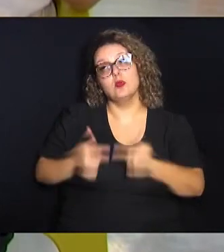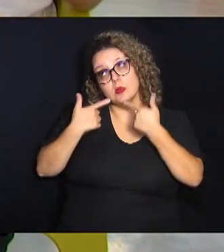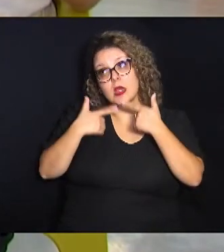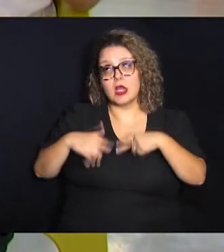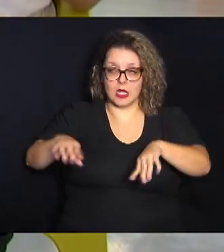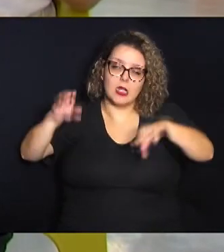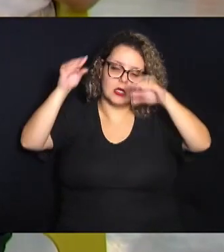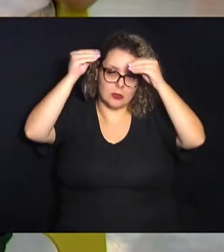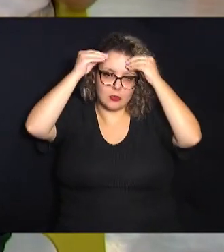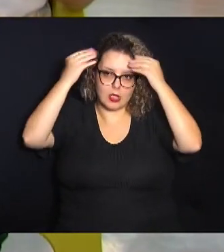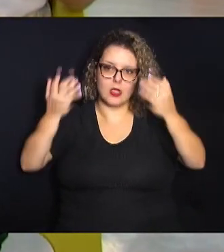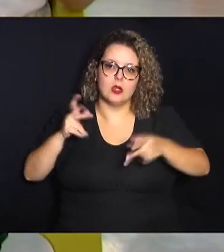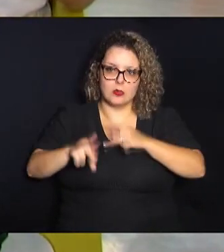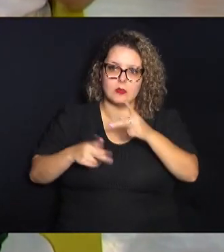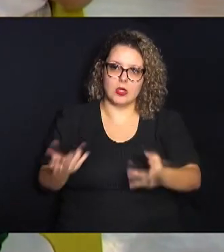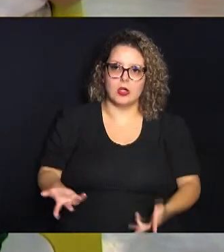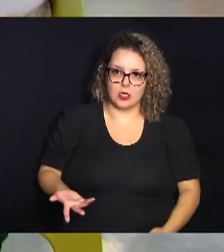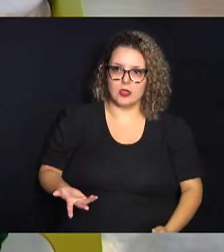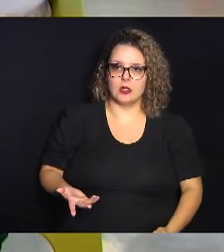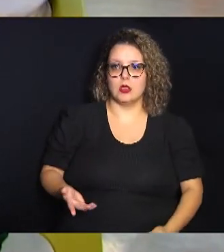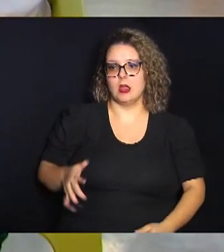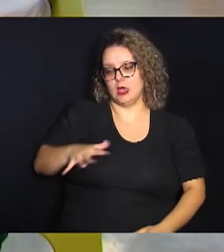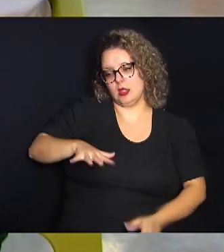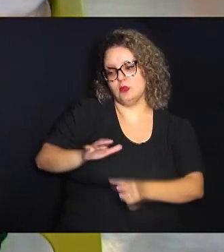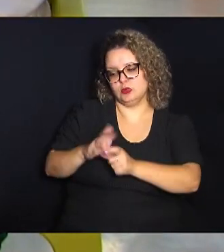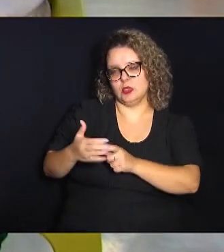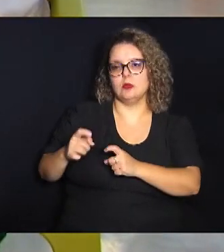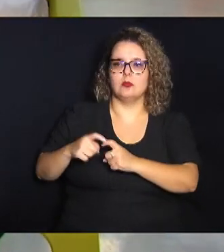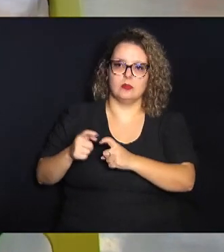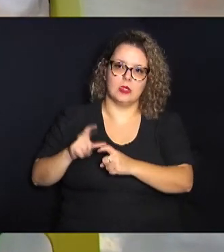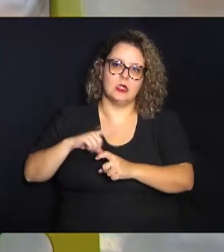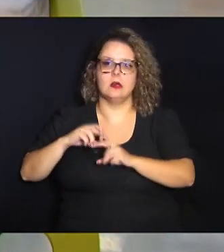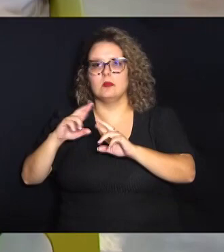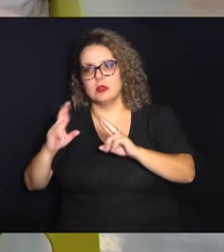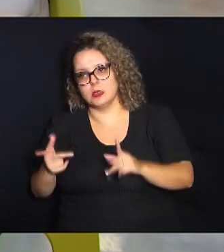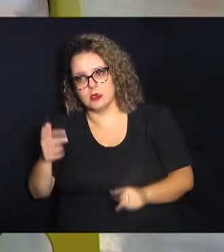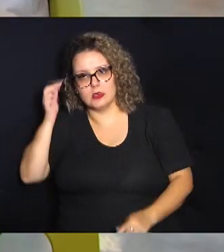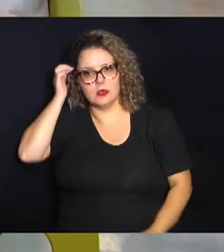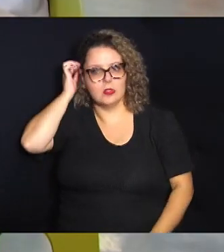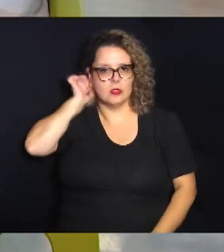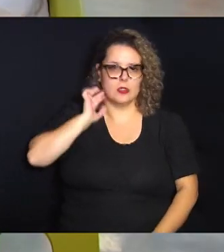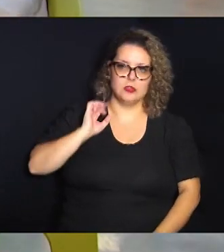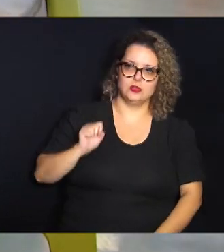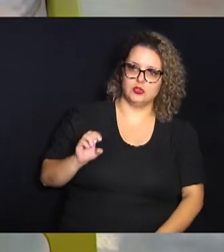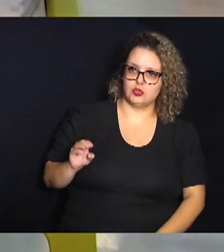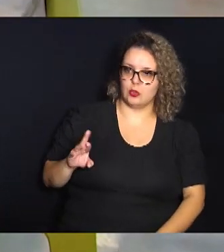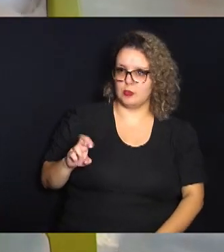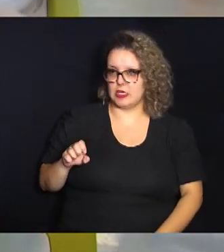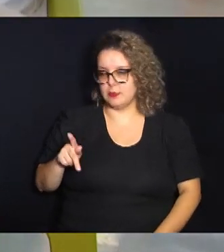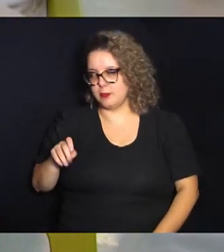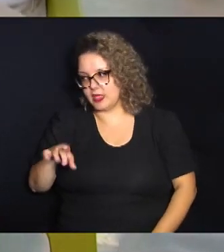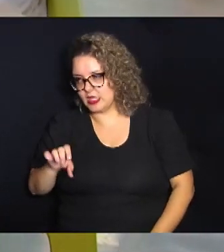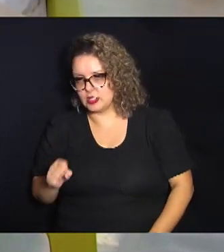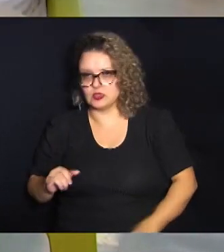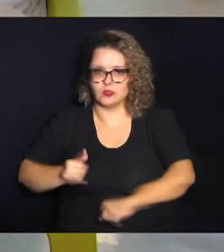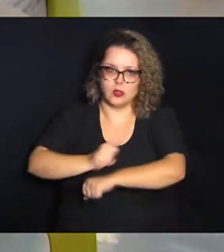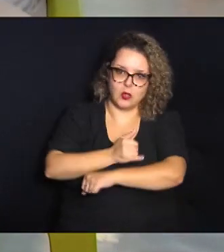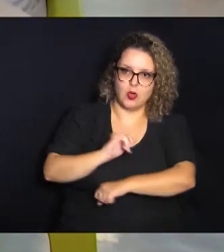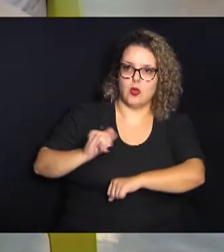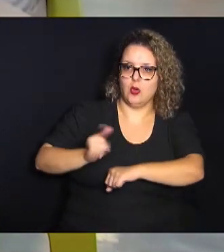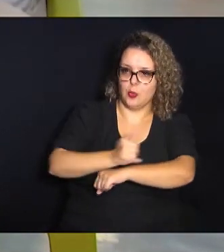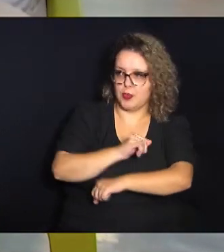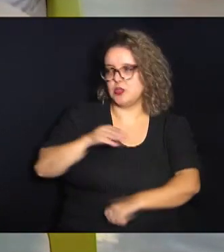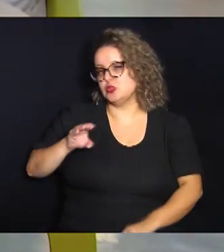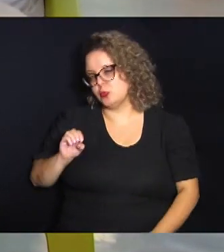gordo e obeso seria perfeito em termos médicos aí teria uma diferença se você é sobrepeso se você é gordo se você é obeso obeso mórbido tem